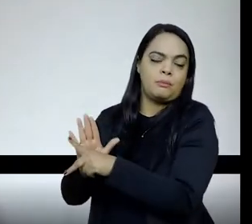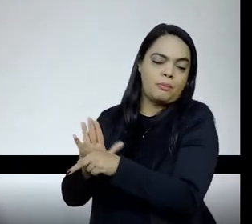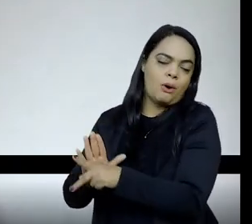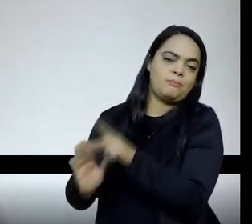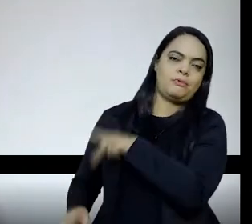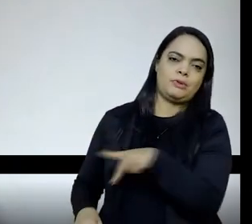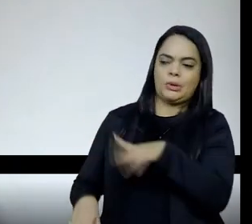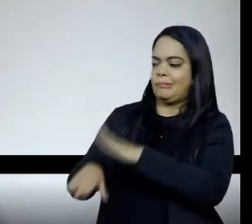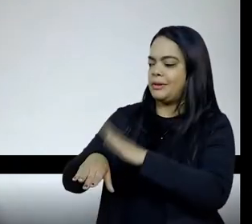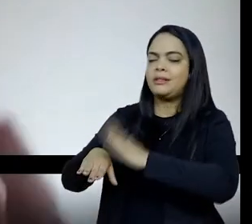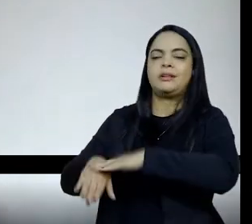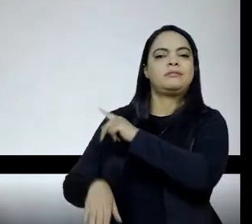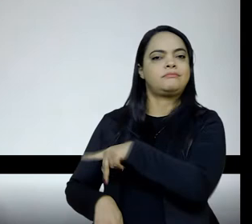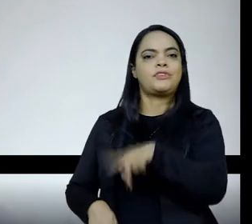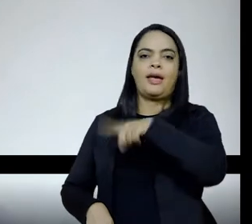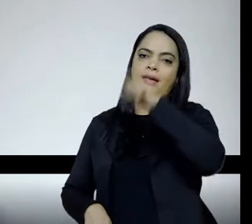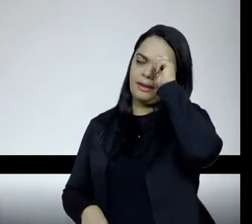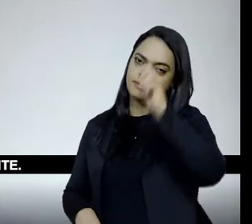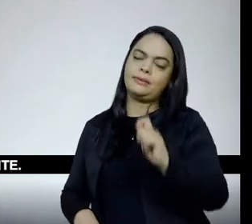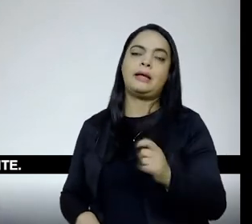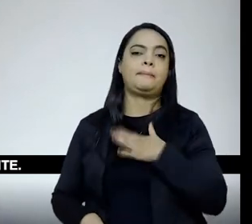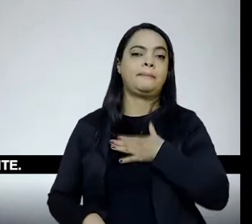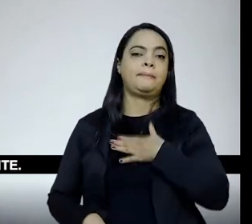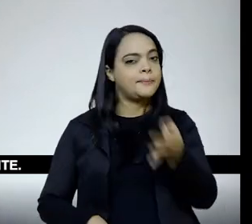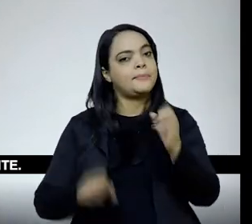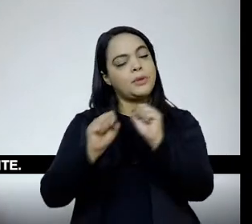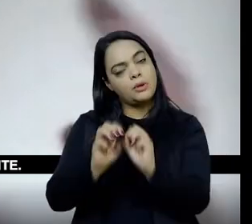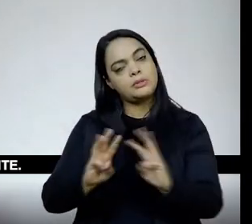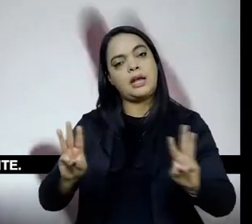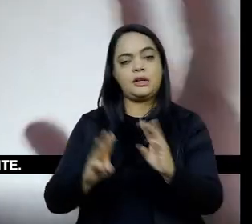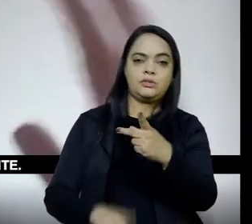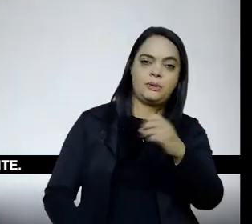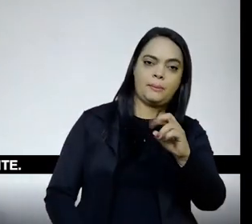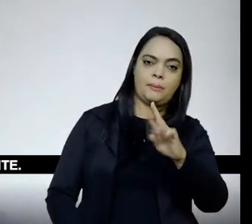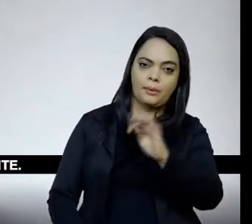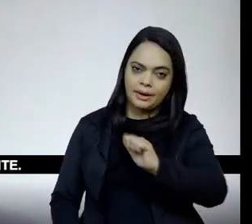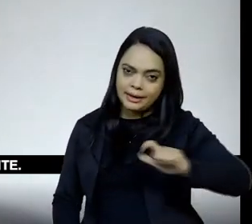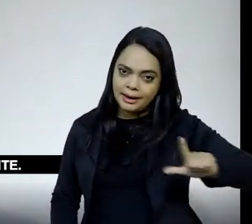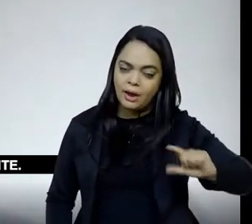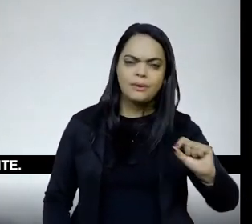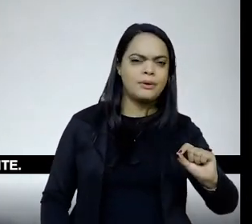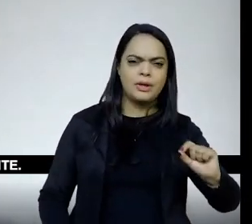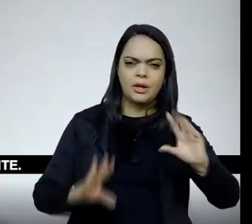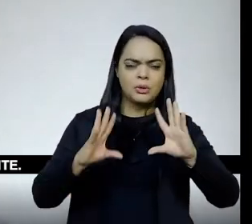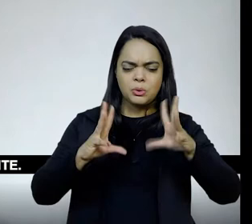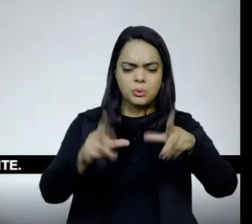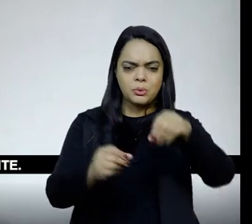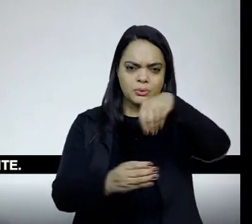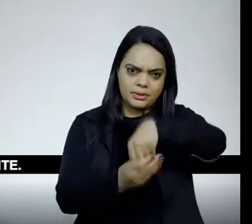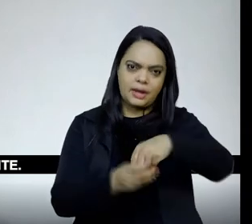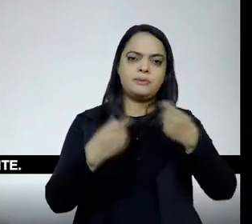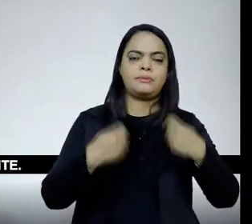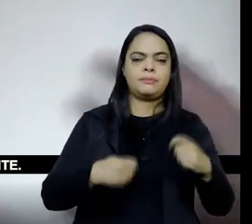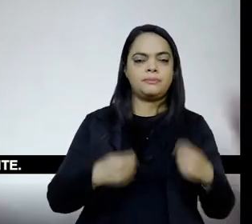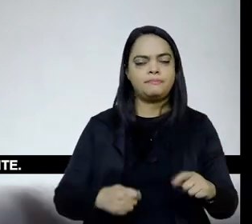fundamental que a gente reafirme. Então, acho que o portal, por isso a nossa briga lá, a ideia do portal, o portal todo tem que ter